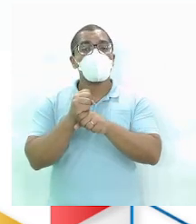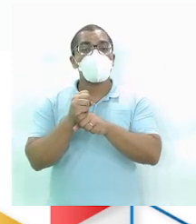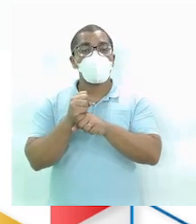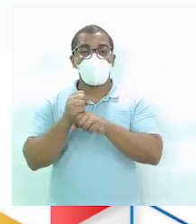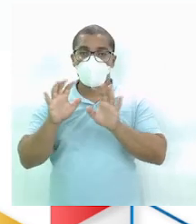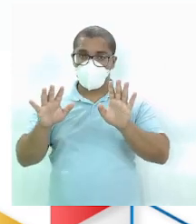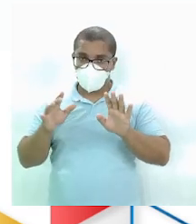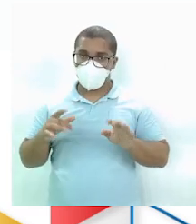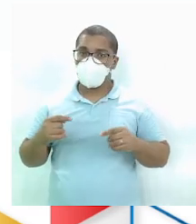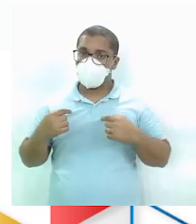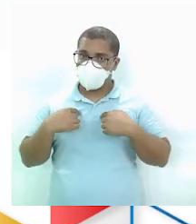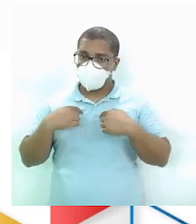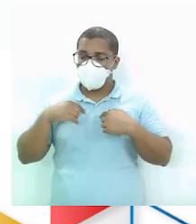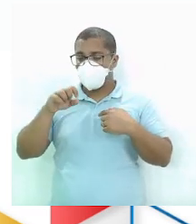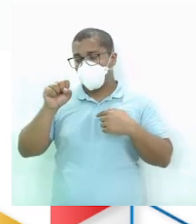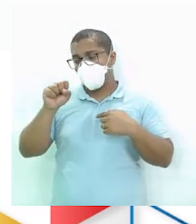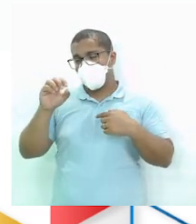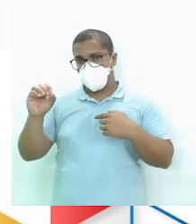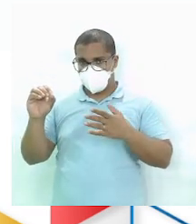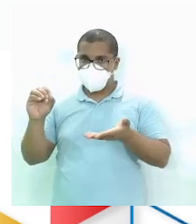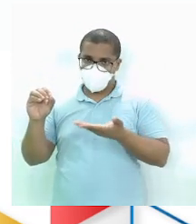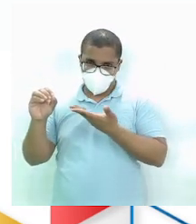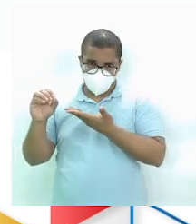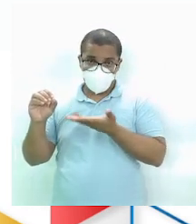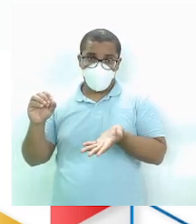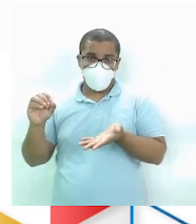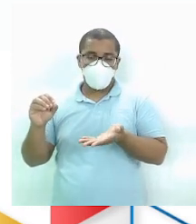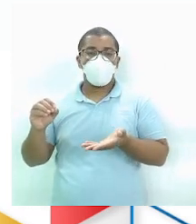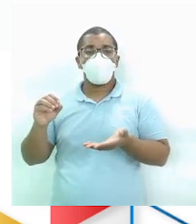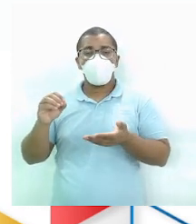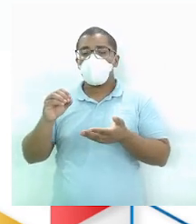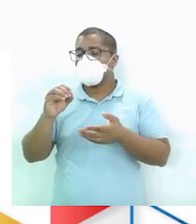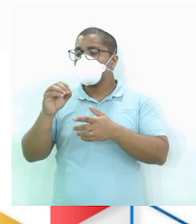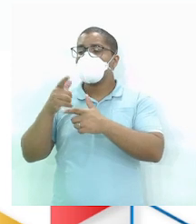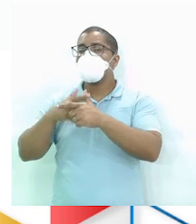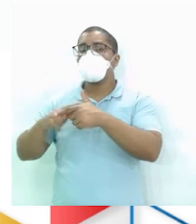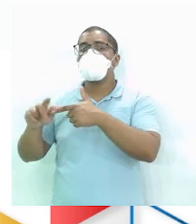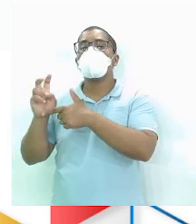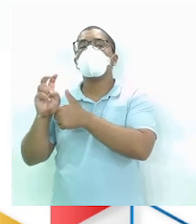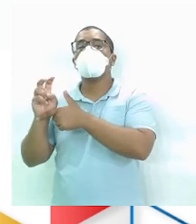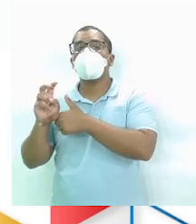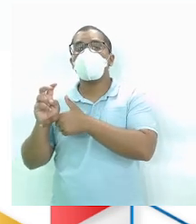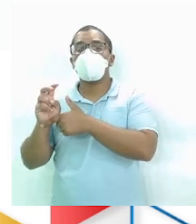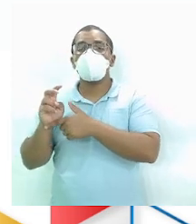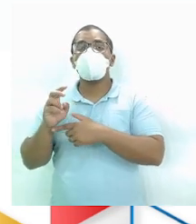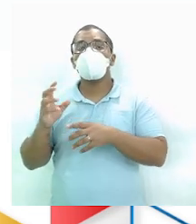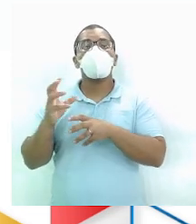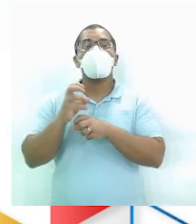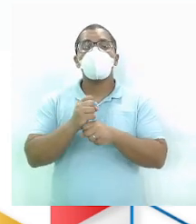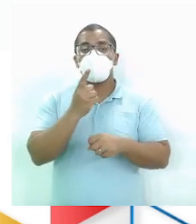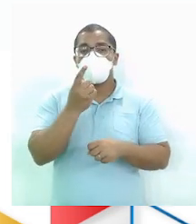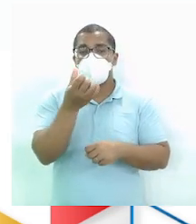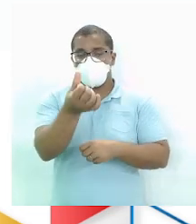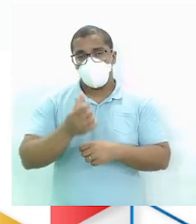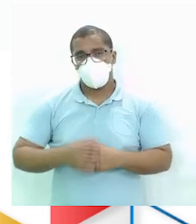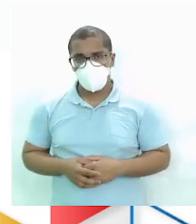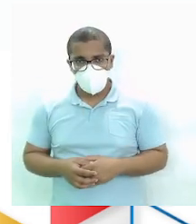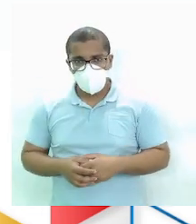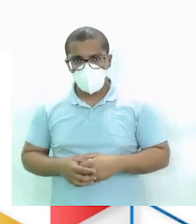Na minha calculadora Deu oitenta Oitenta Dividido por cinco Quanto é que vai dar? Dezesseis Então